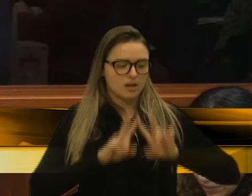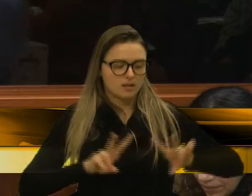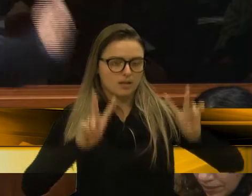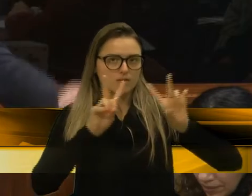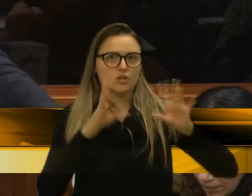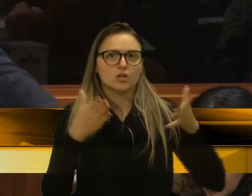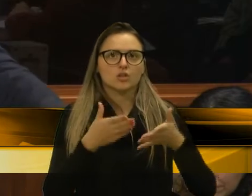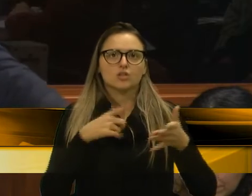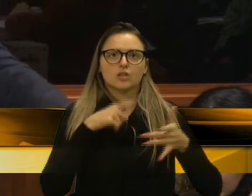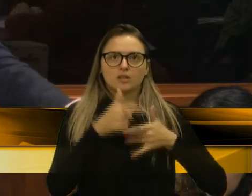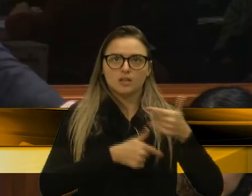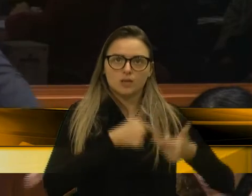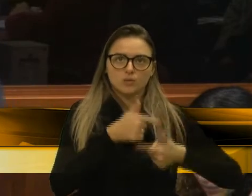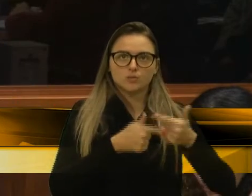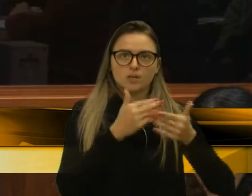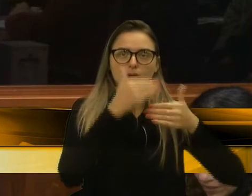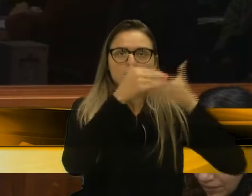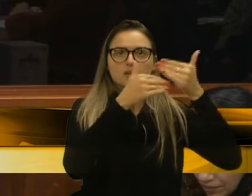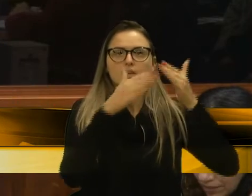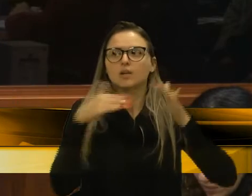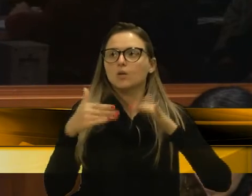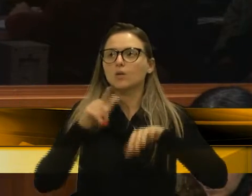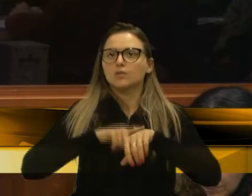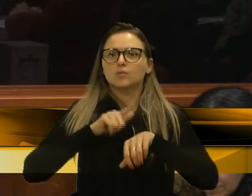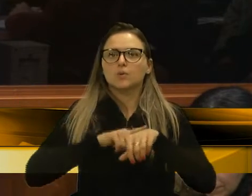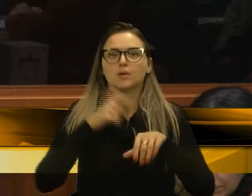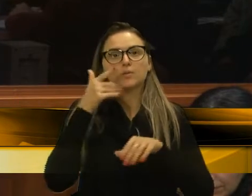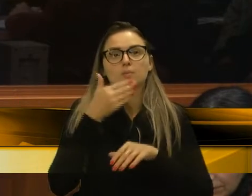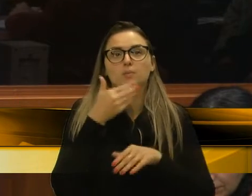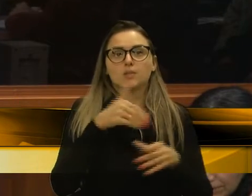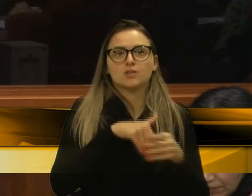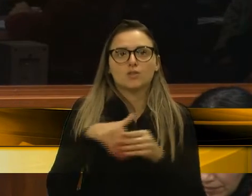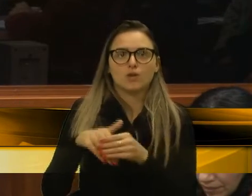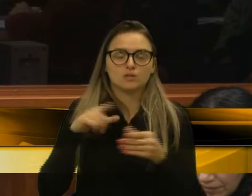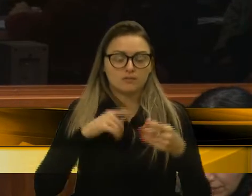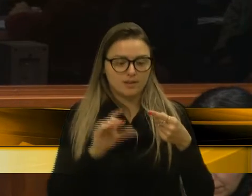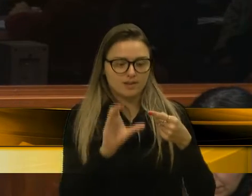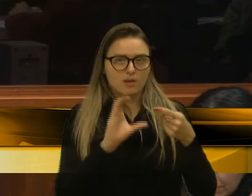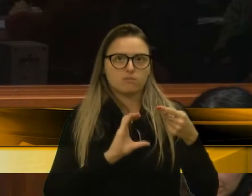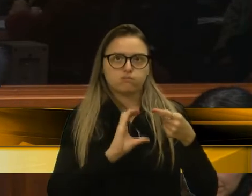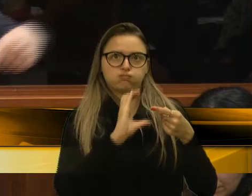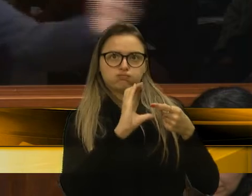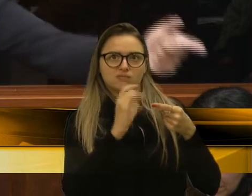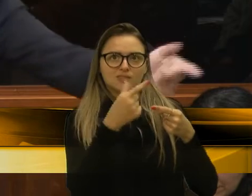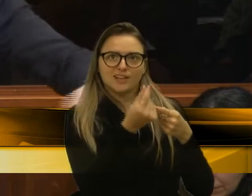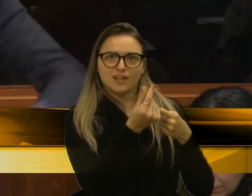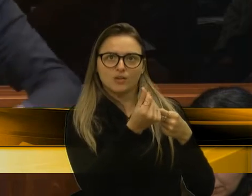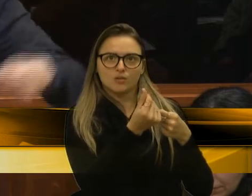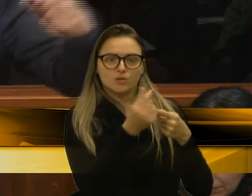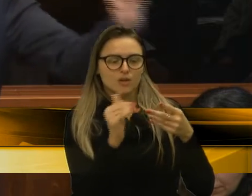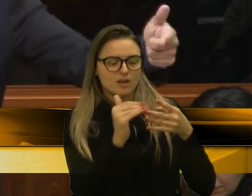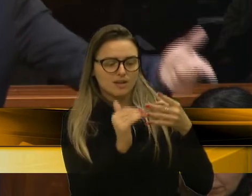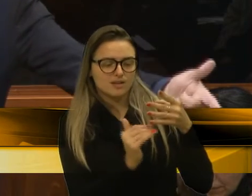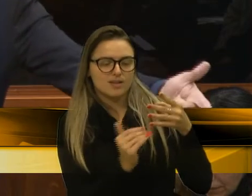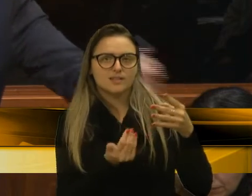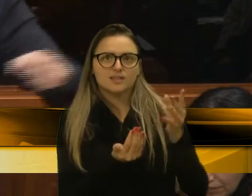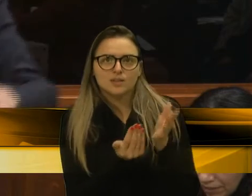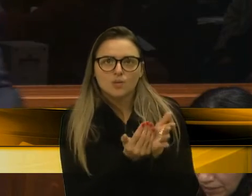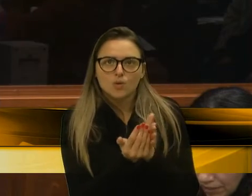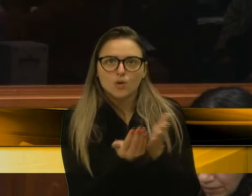tem um trabalho em andamento, e aí quando chega na hora da eleição, ele vai ganhar mais fundo eleitoral do que os aspirantes que estão querendo